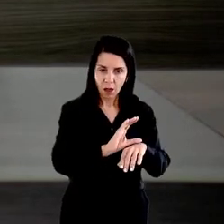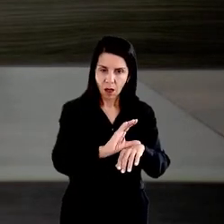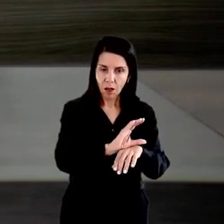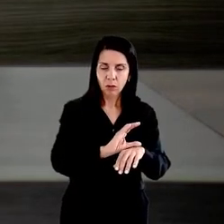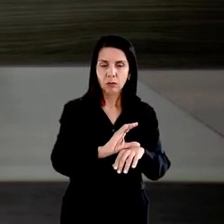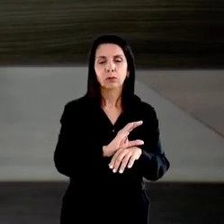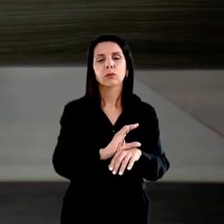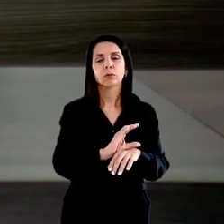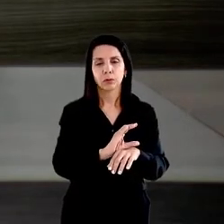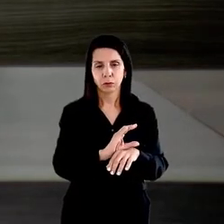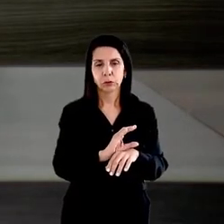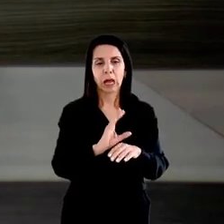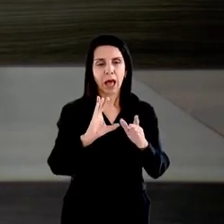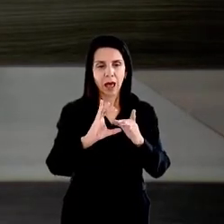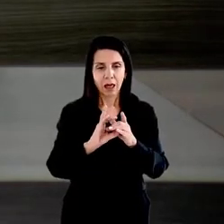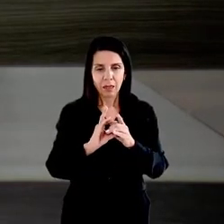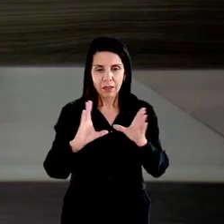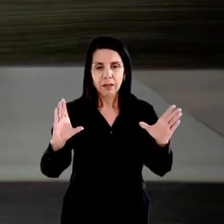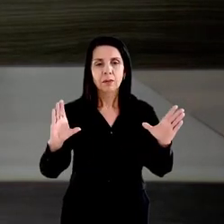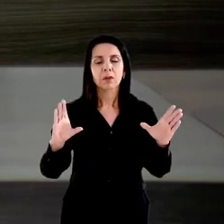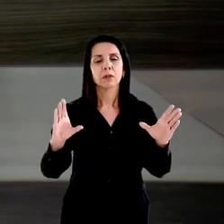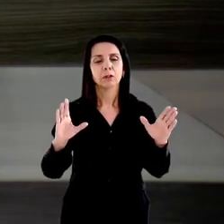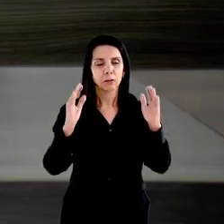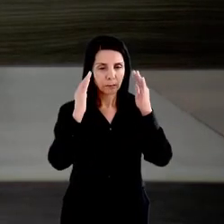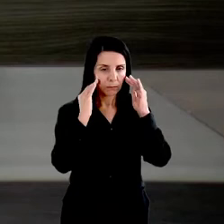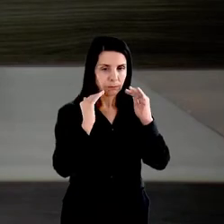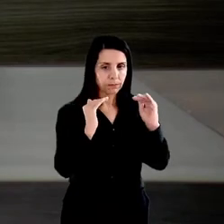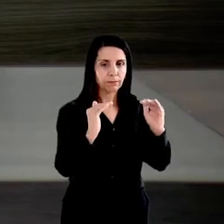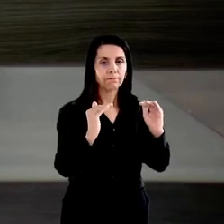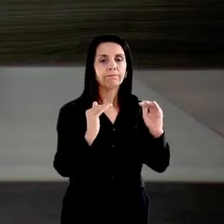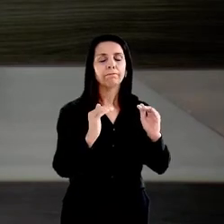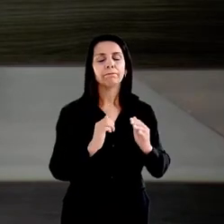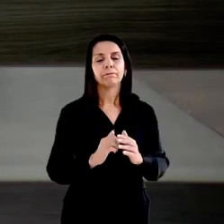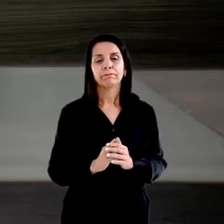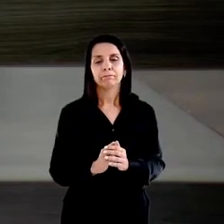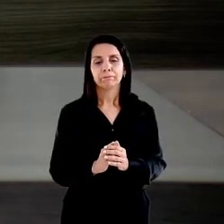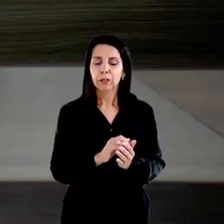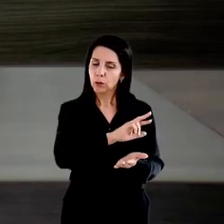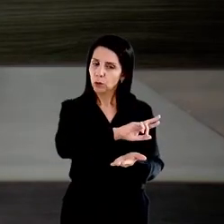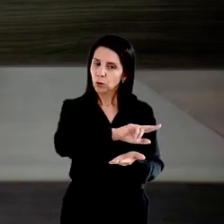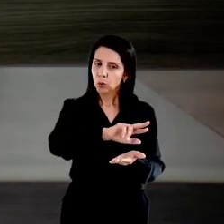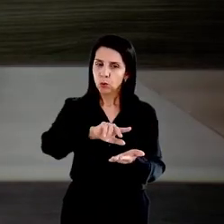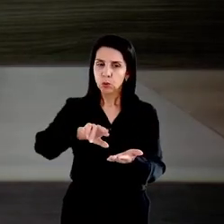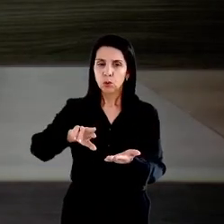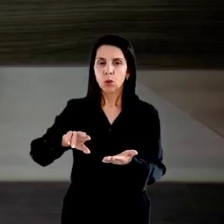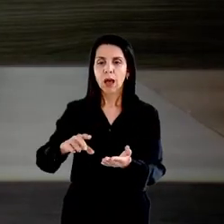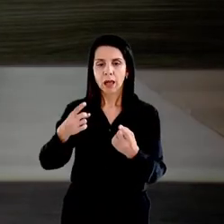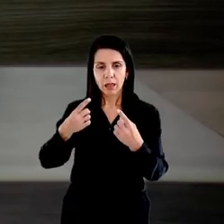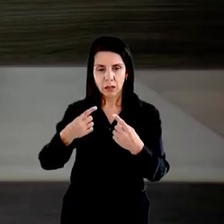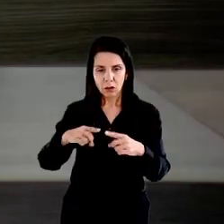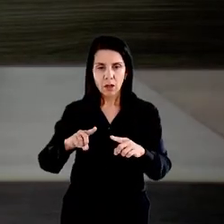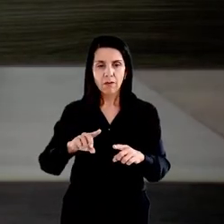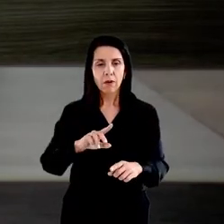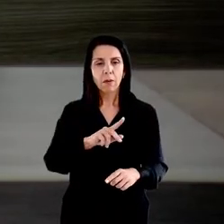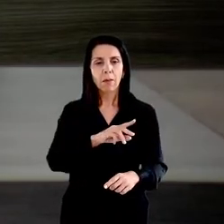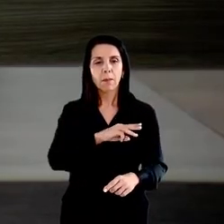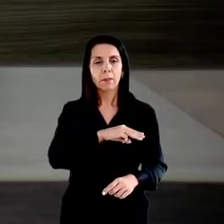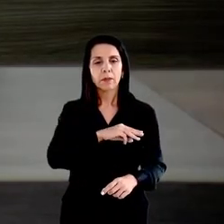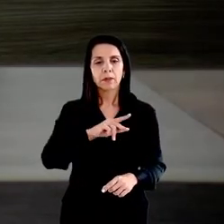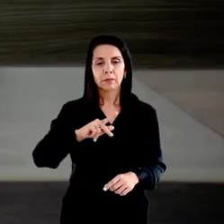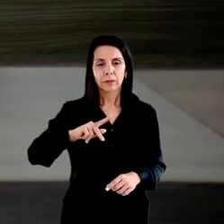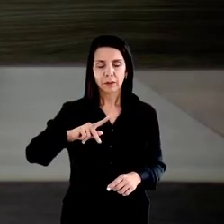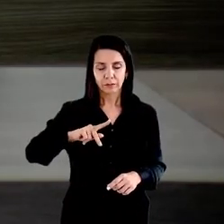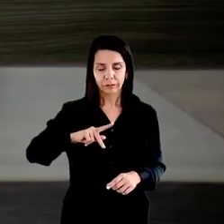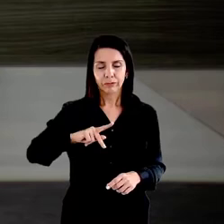democrático, entre outras finalidades e desafios postos ao Ministério Público, desde 1988,